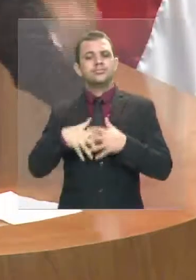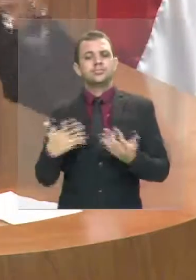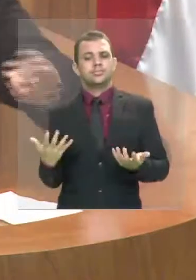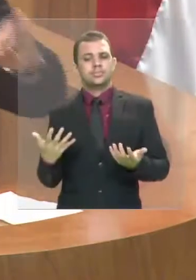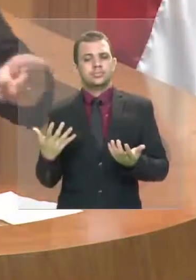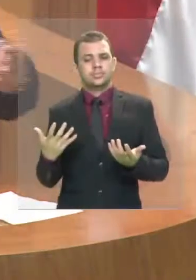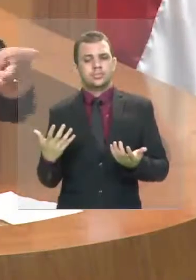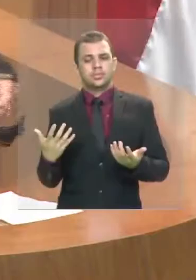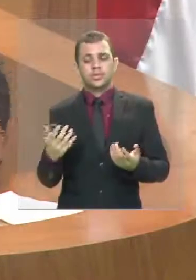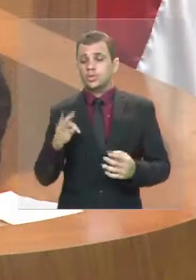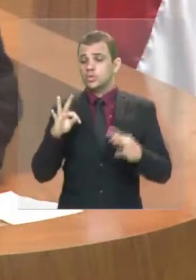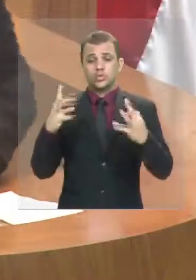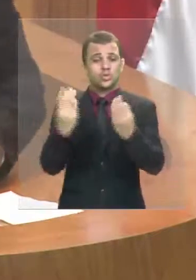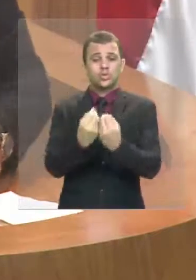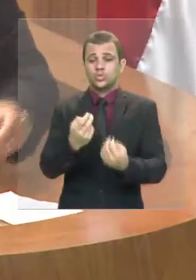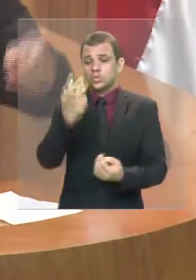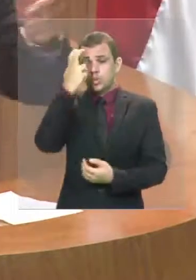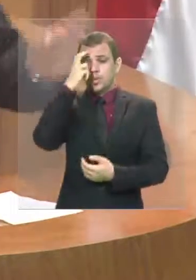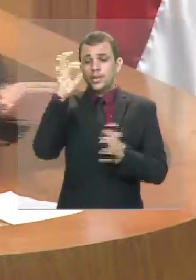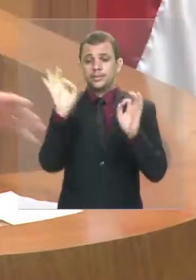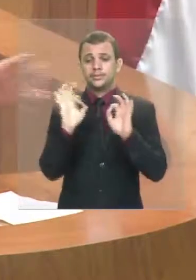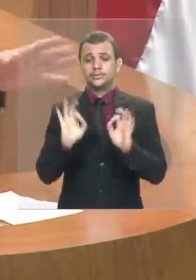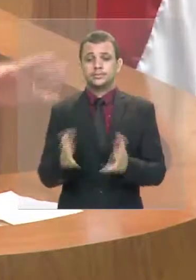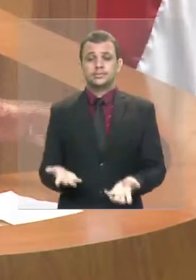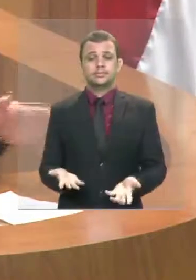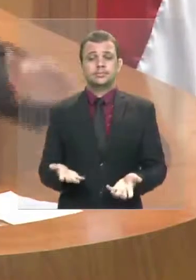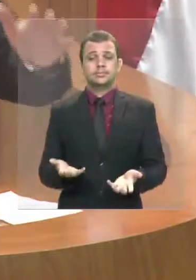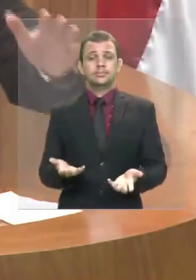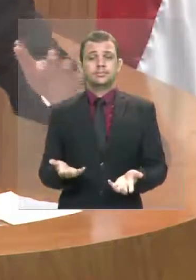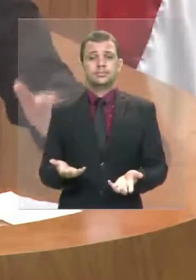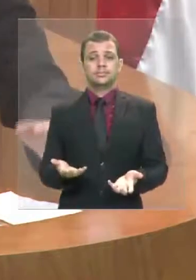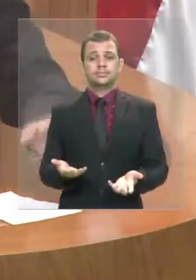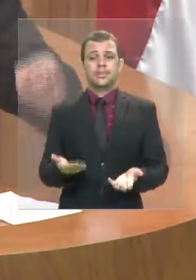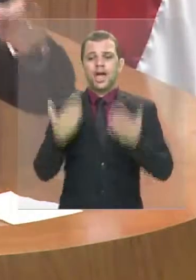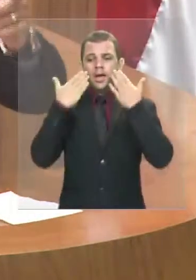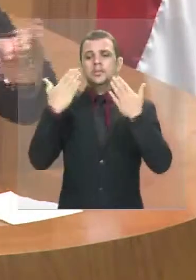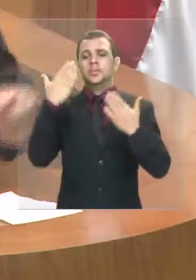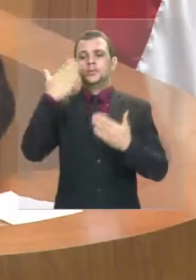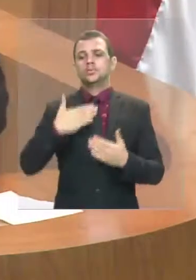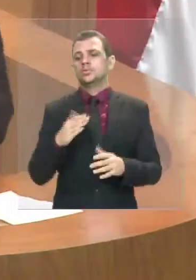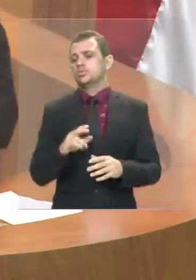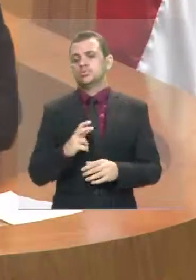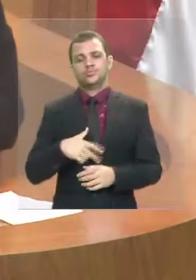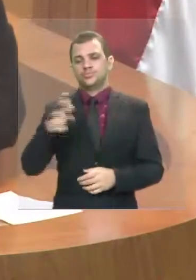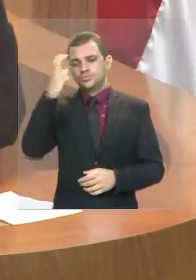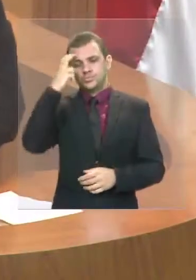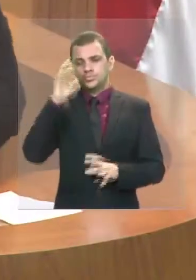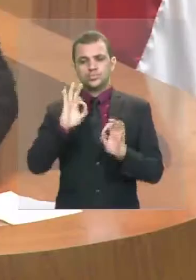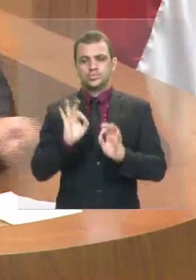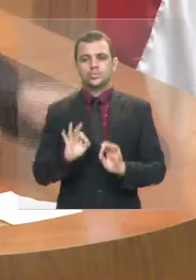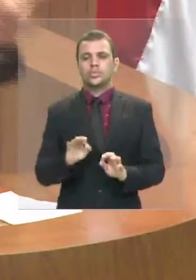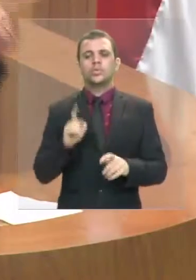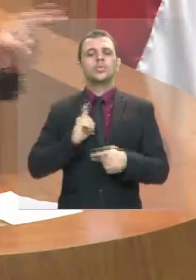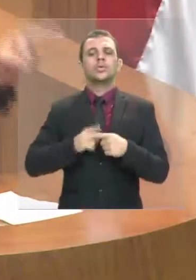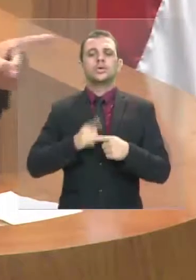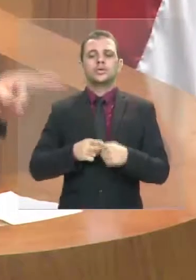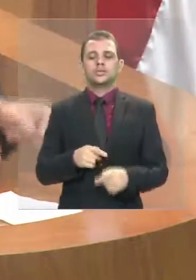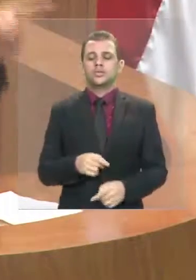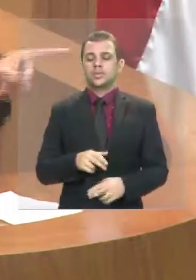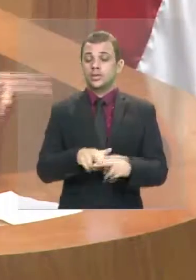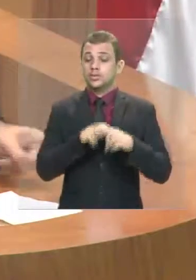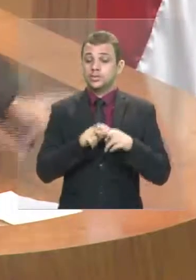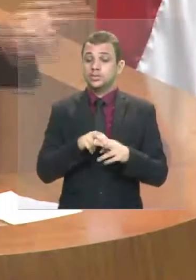são todos incompetentes. Porque ele mostrou a cara, ele foi logo... São incompetentes. Sabe por quê? Porque quando